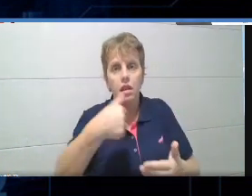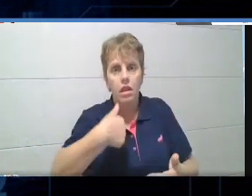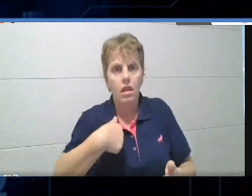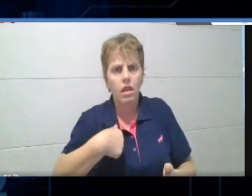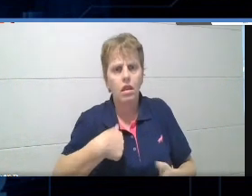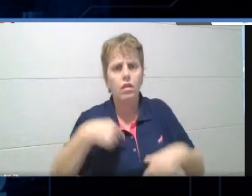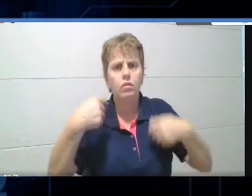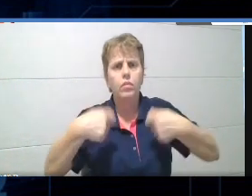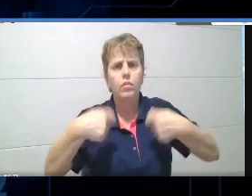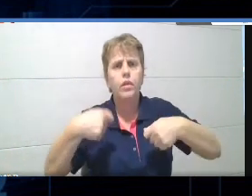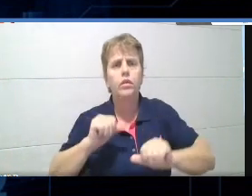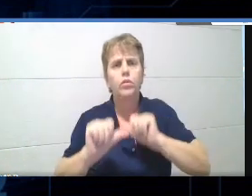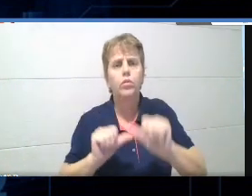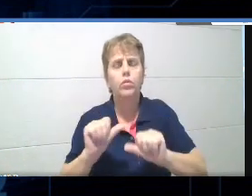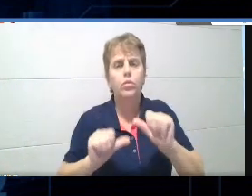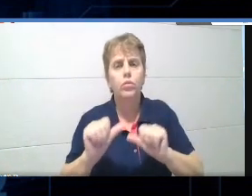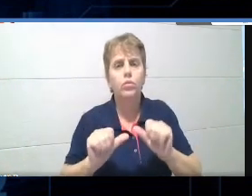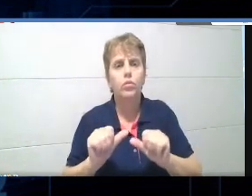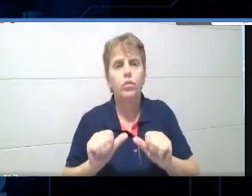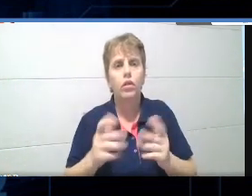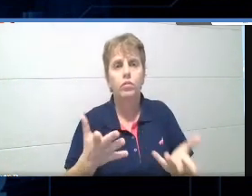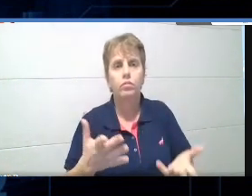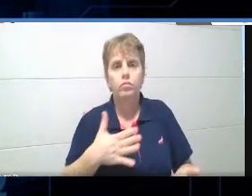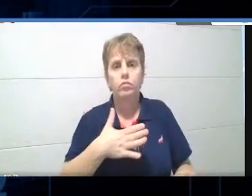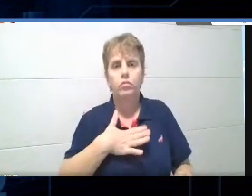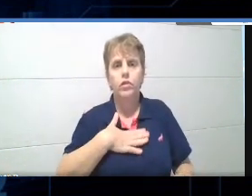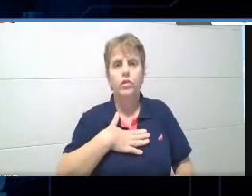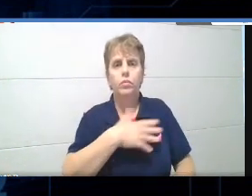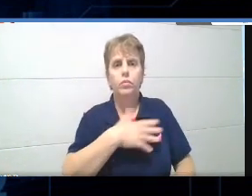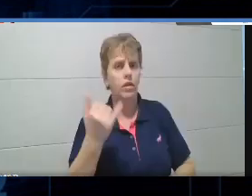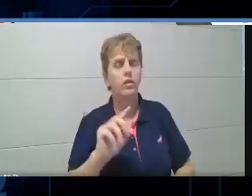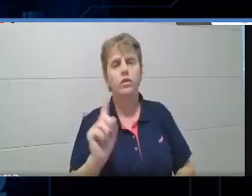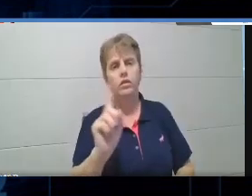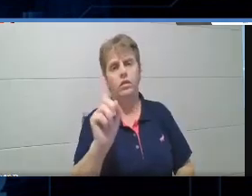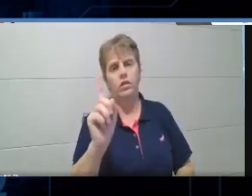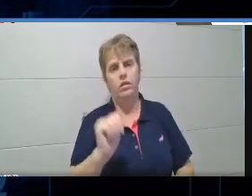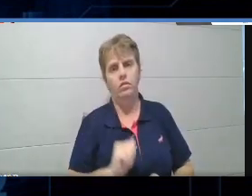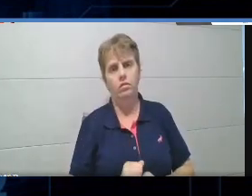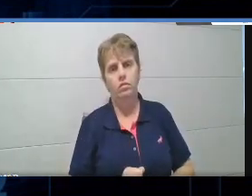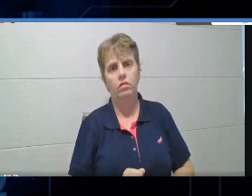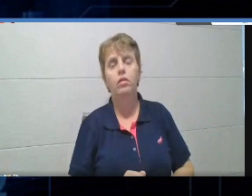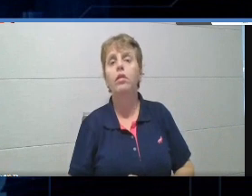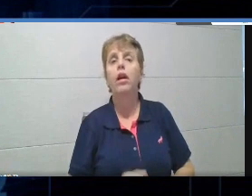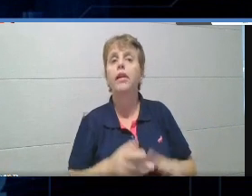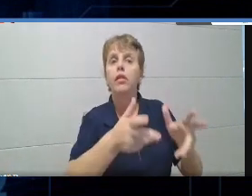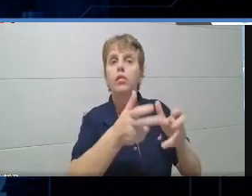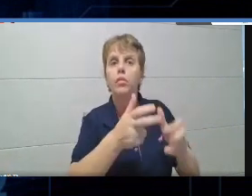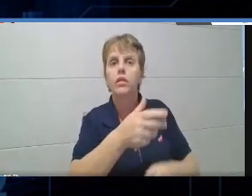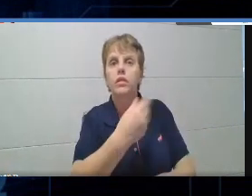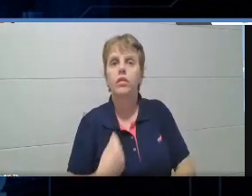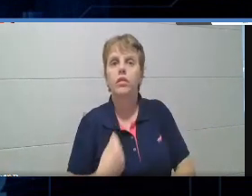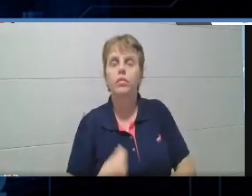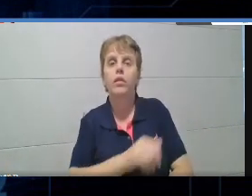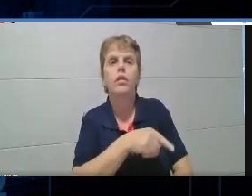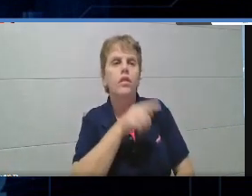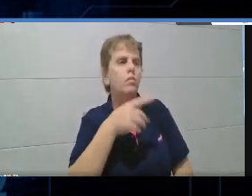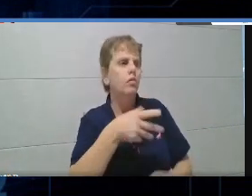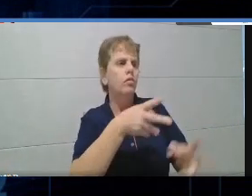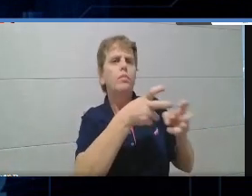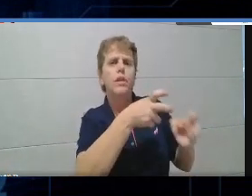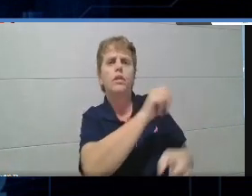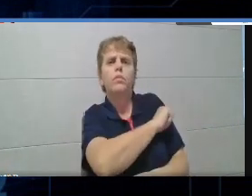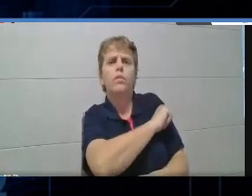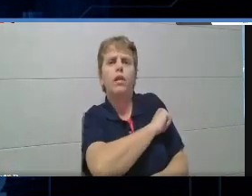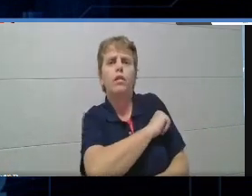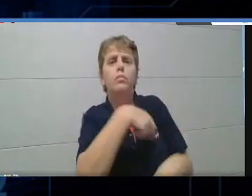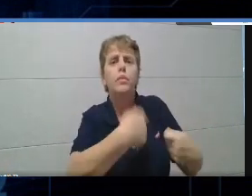trazer um novo olhar para as minhas aulas a partir desse momento dos alunos, né? Então, olha a cabecinha desse aluno aqui que tem